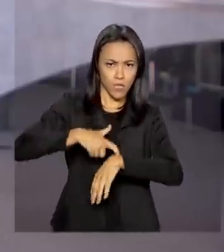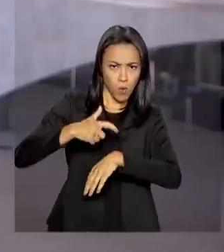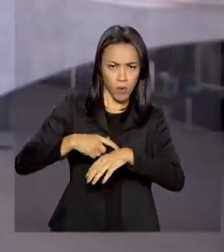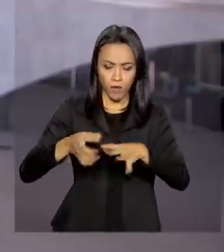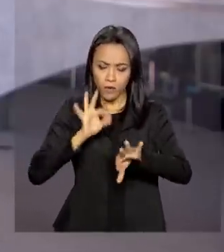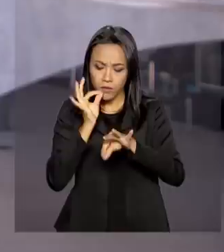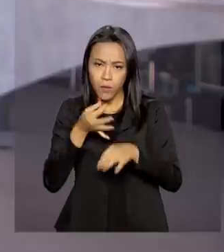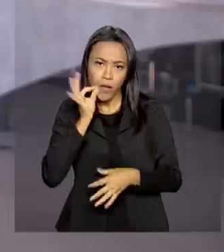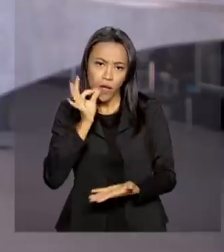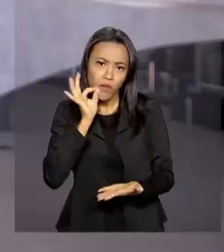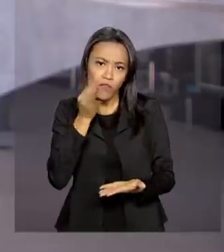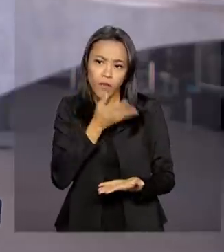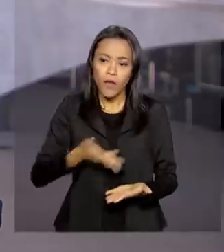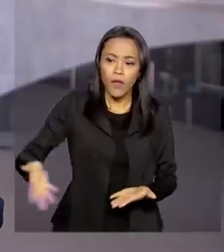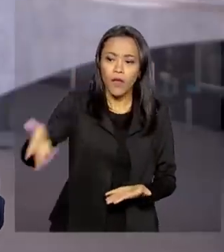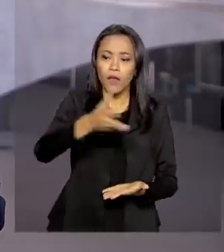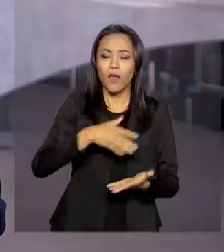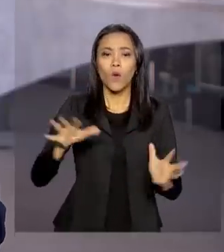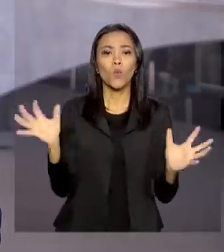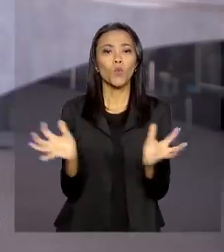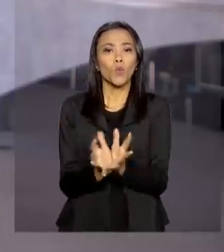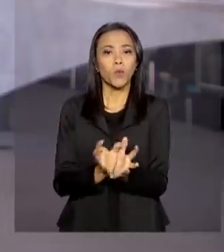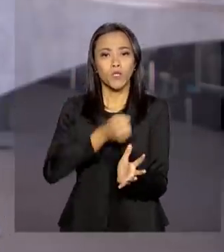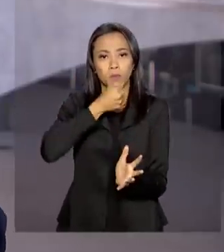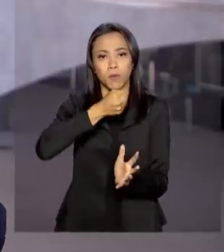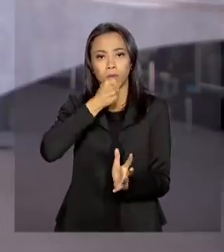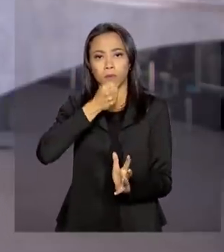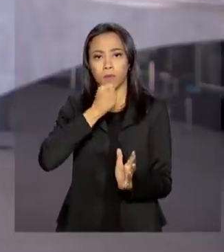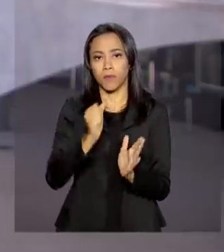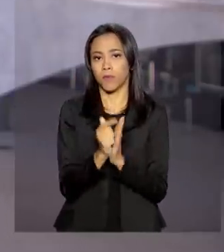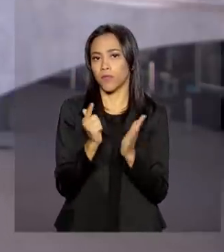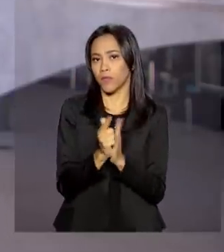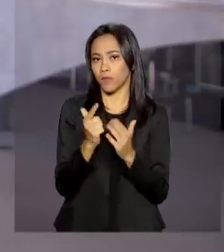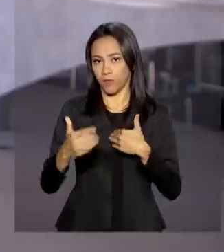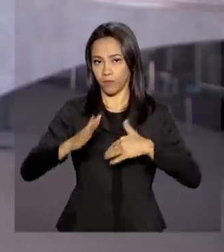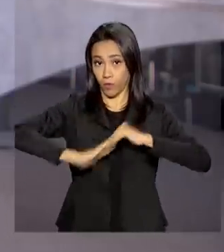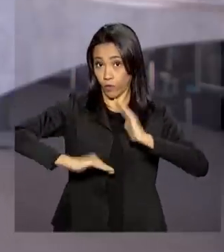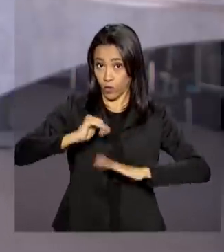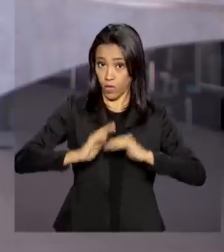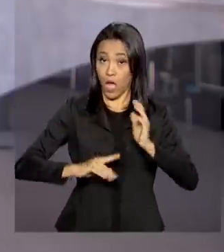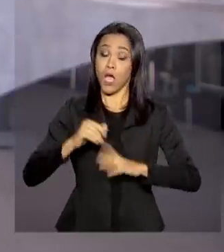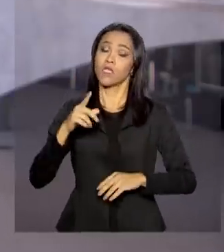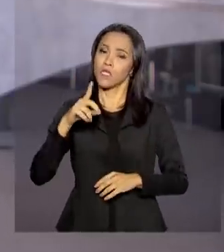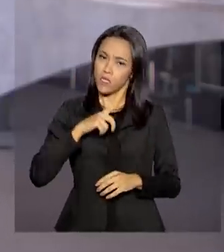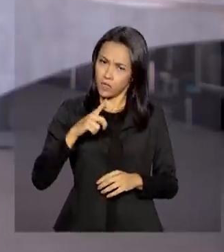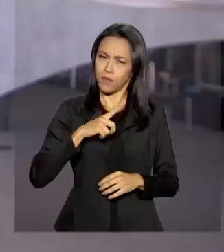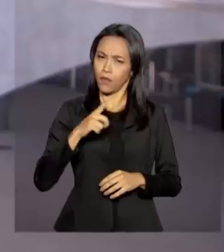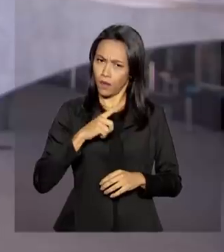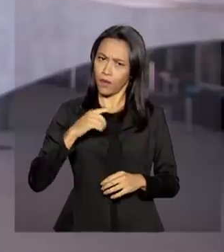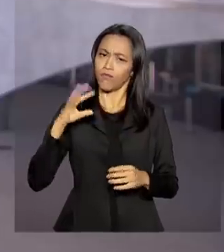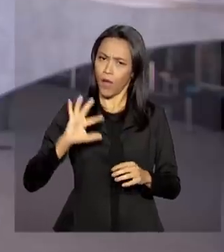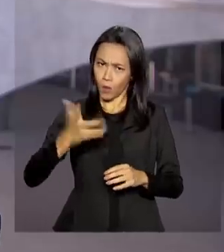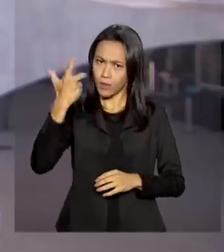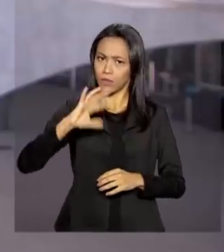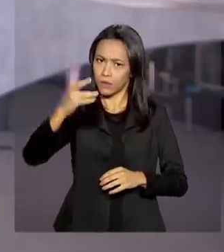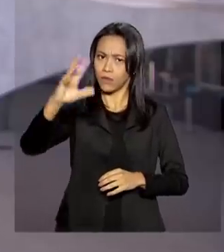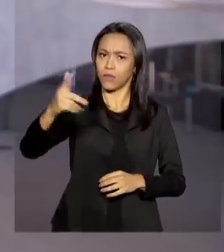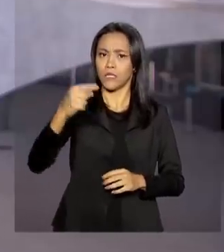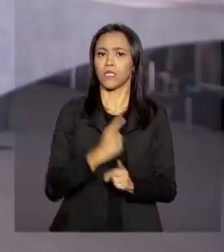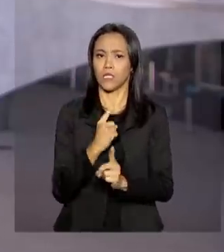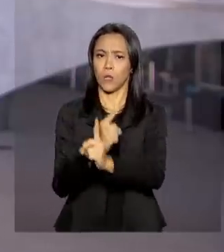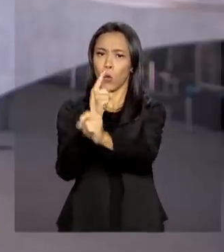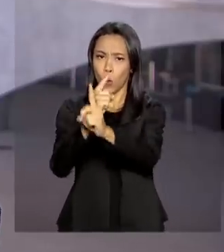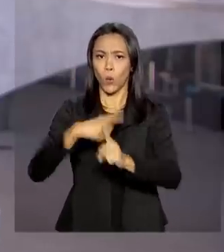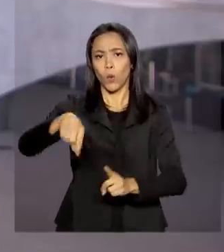café com um grupo de jornalistas brasileiros. O presidente tem realizado esses encontros descontraídos com a imprensa e